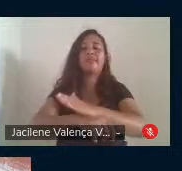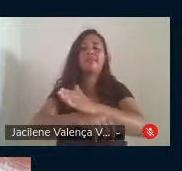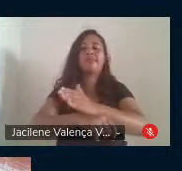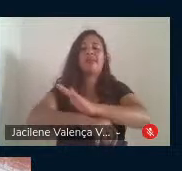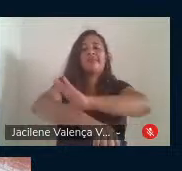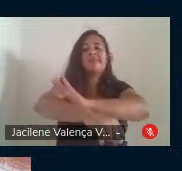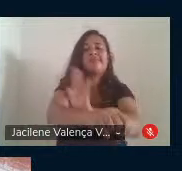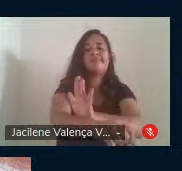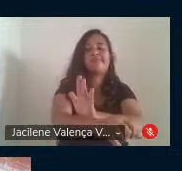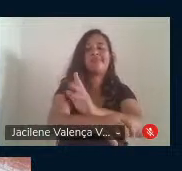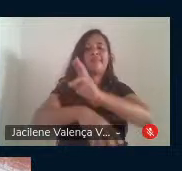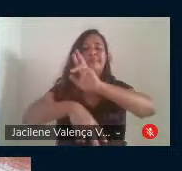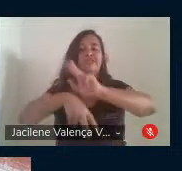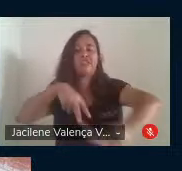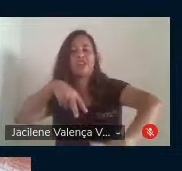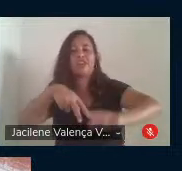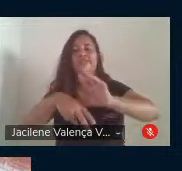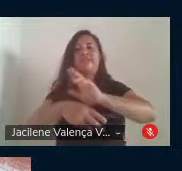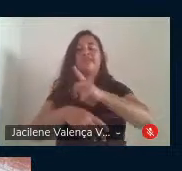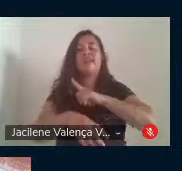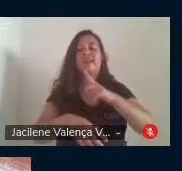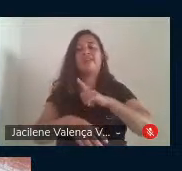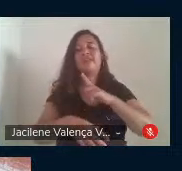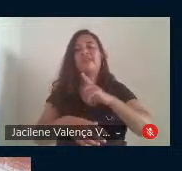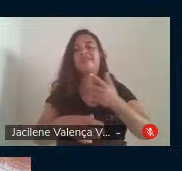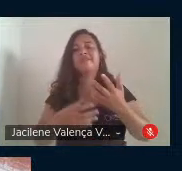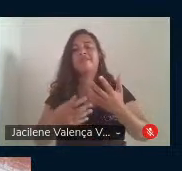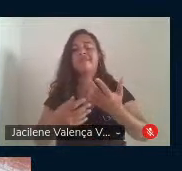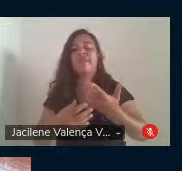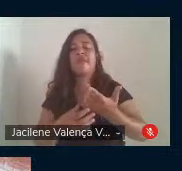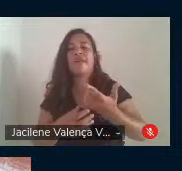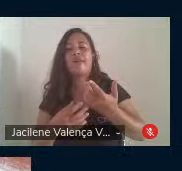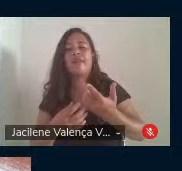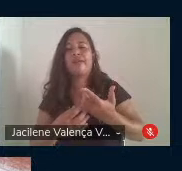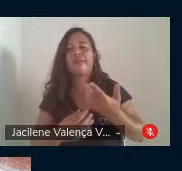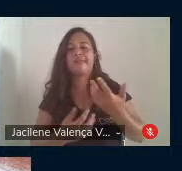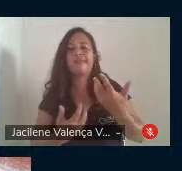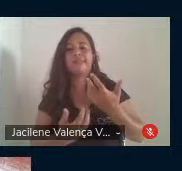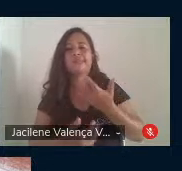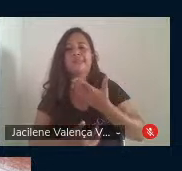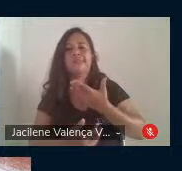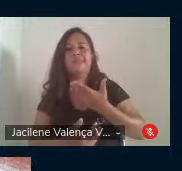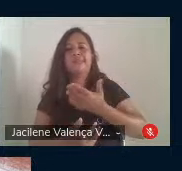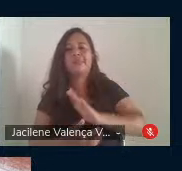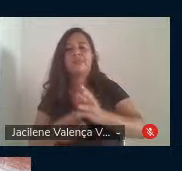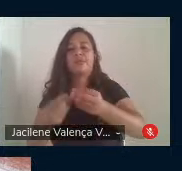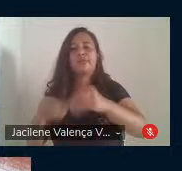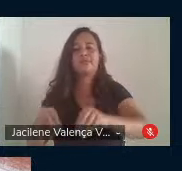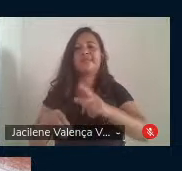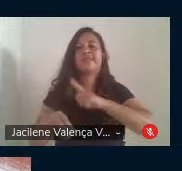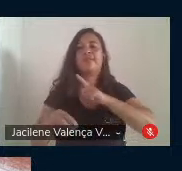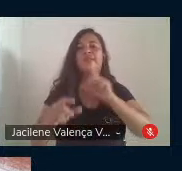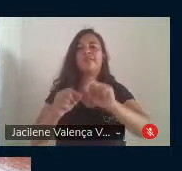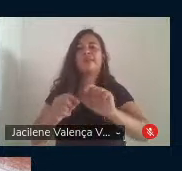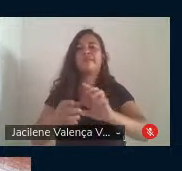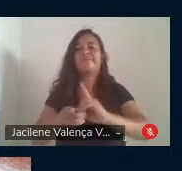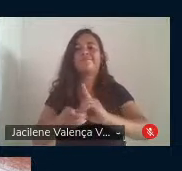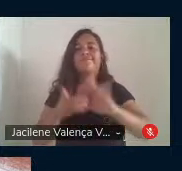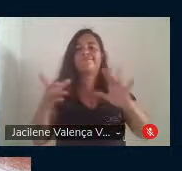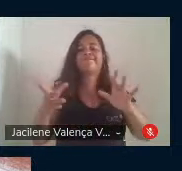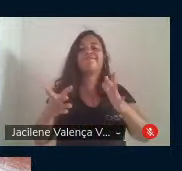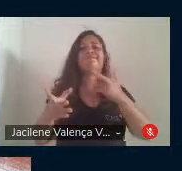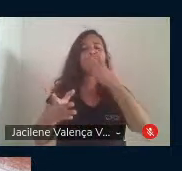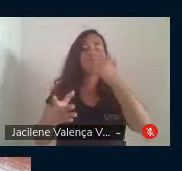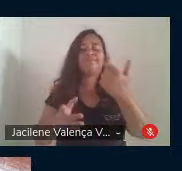classe, de gênero, ofende a substantividade de ser humano e nega radicalmente a democracia. Passeando,